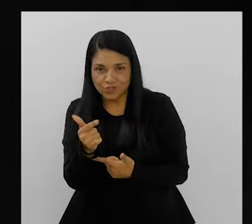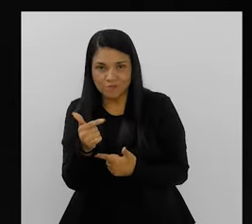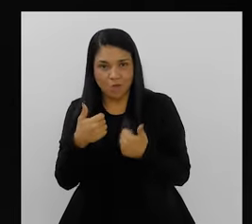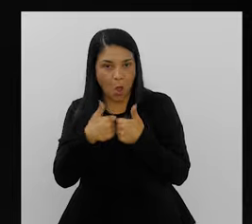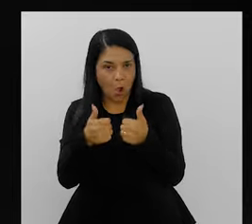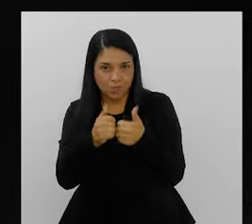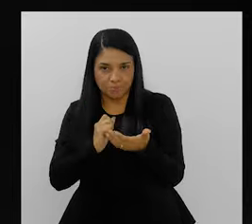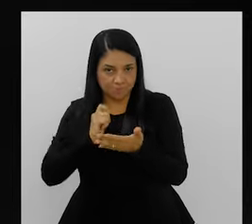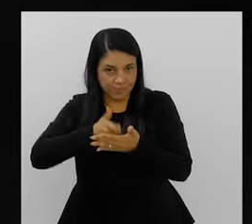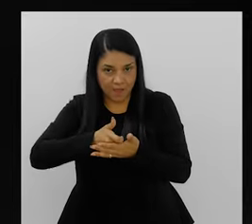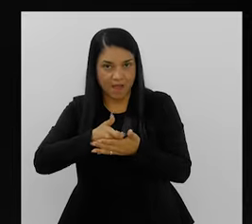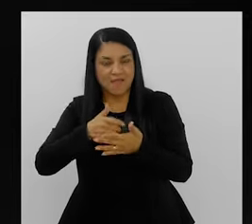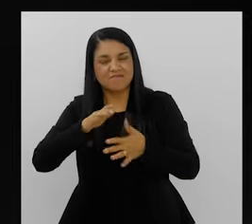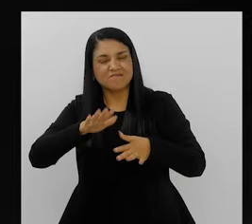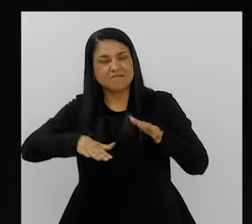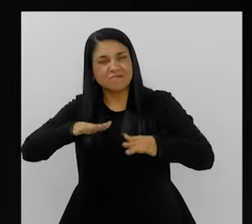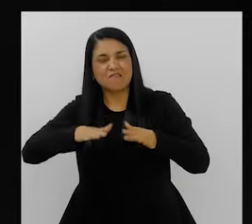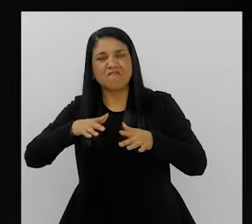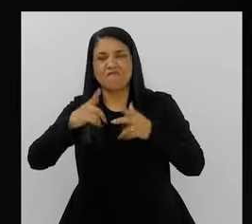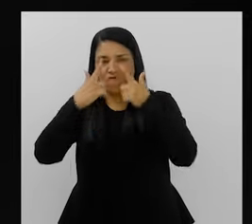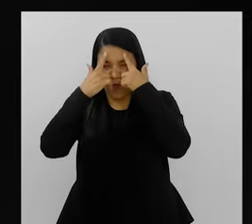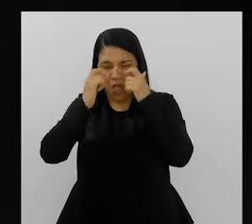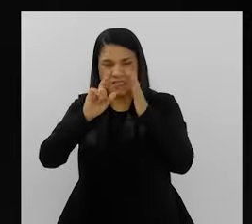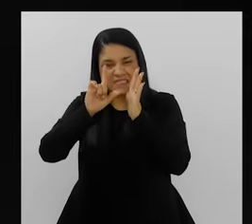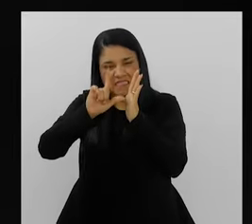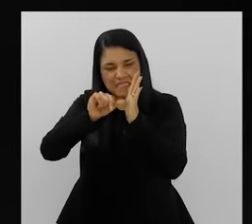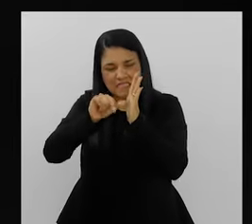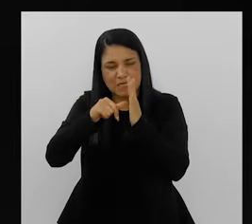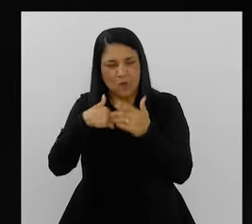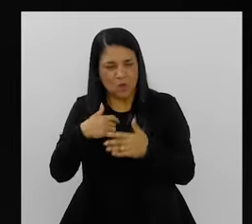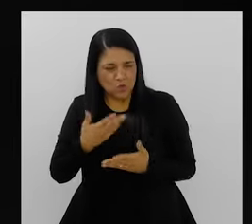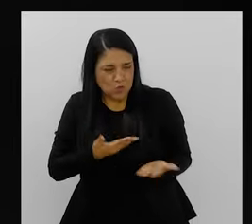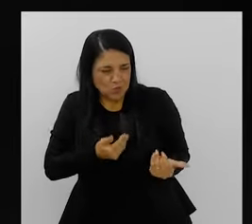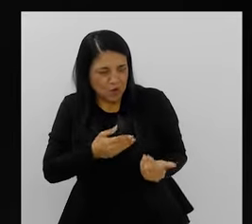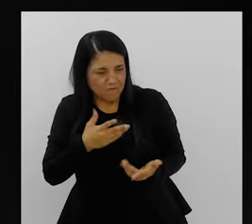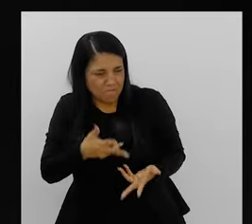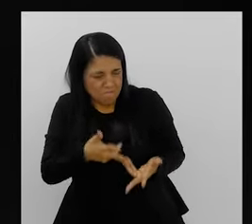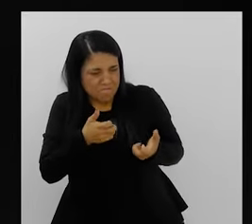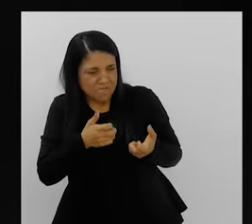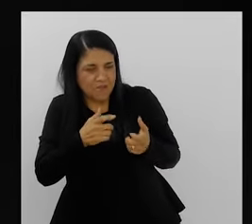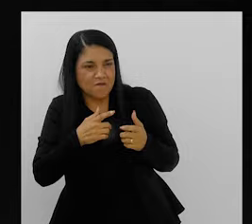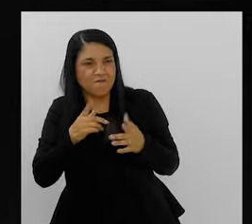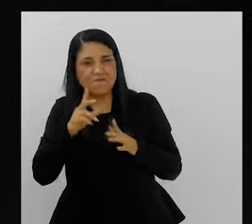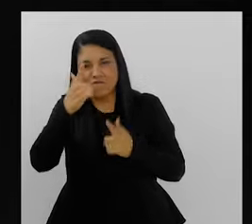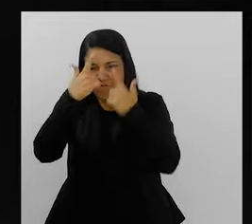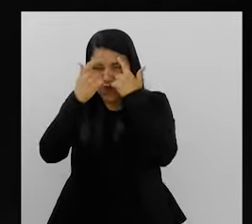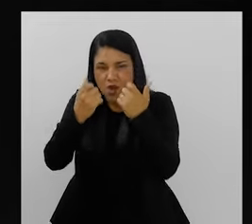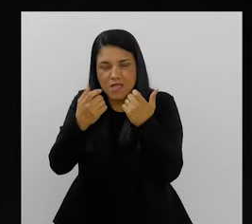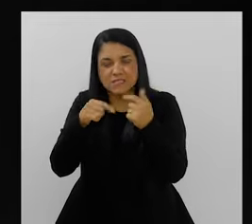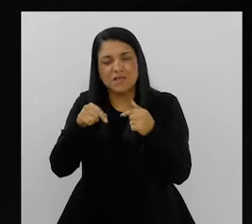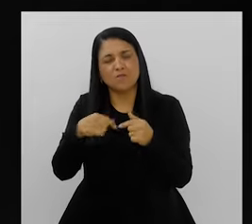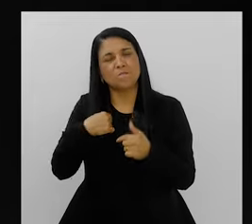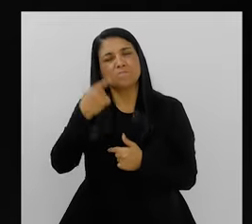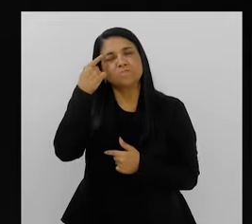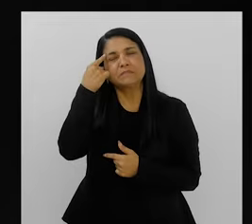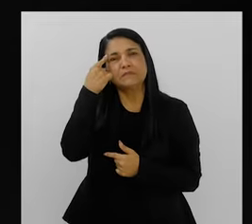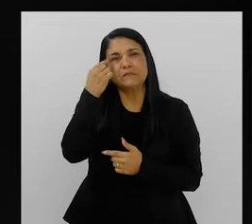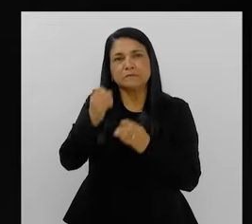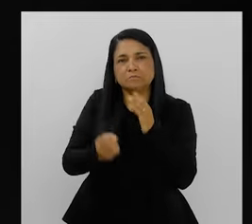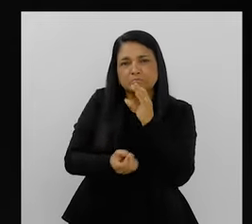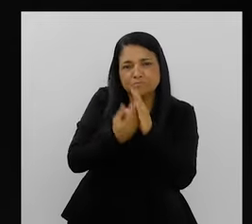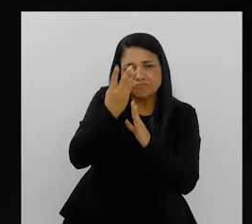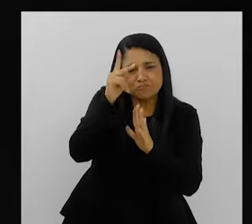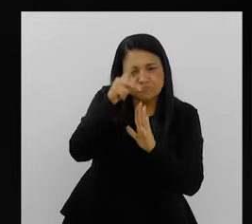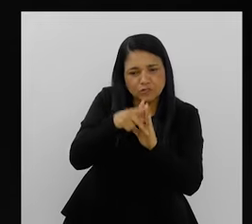Ou, às vezes, também eu lidava com aquela violência ali da Central do Brasil, muito nova, havendo assalto. Então, eu ficava questionando por que a gente não tem esse projeto aqui?